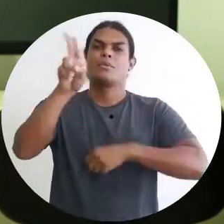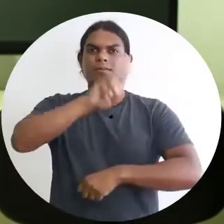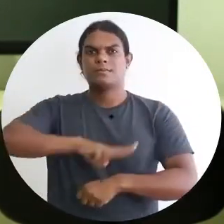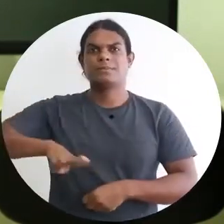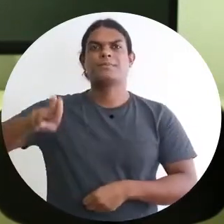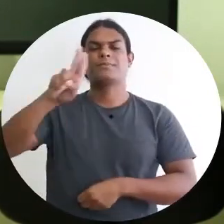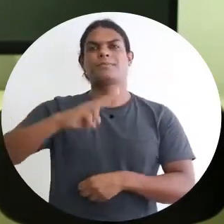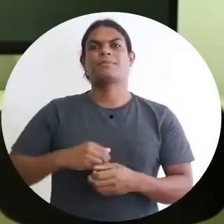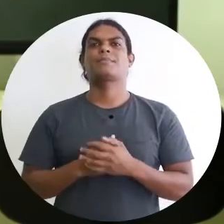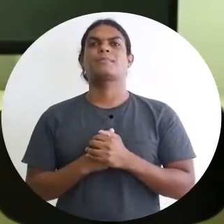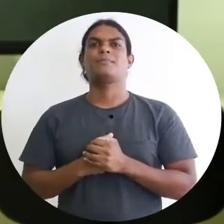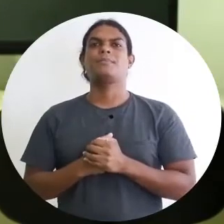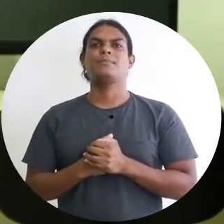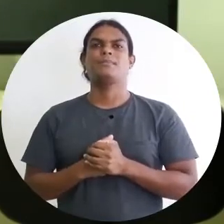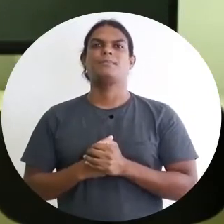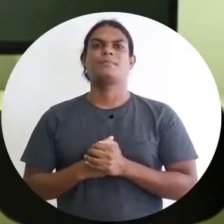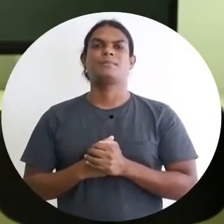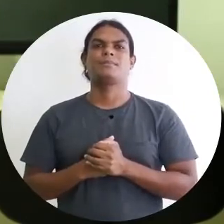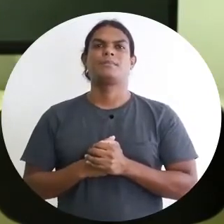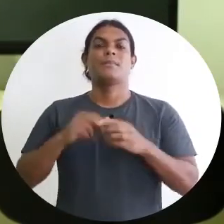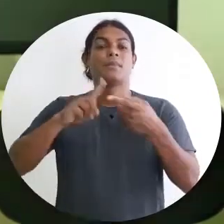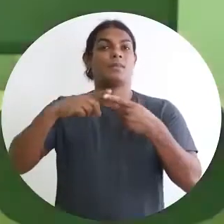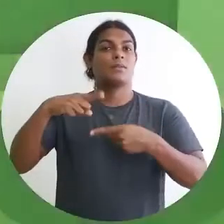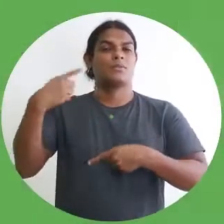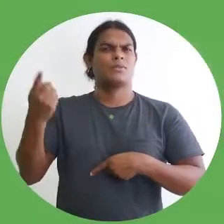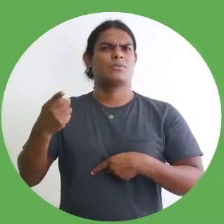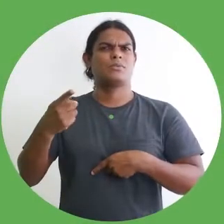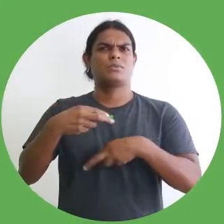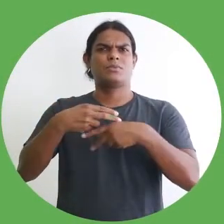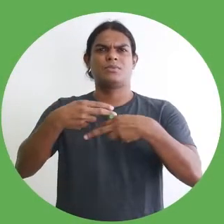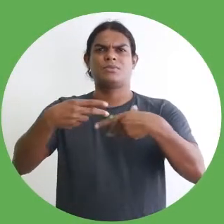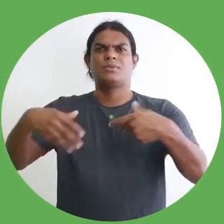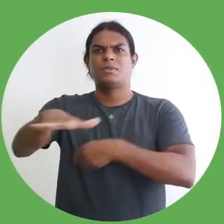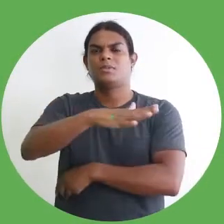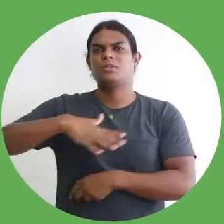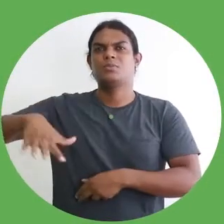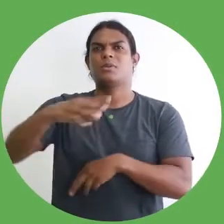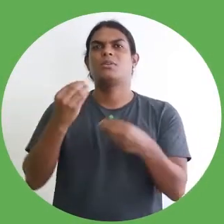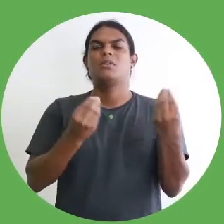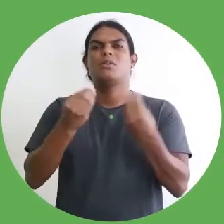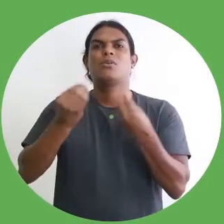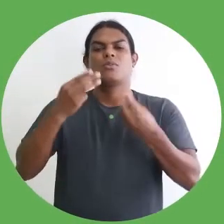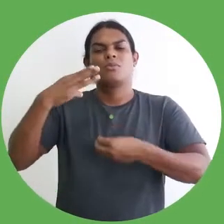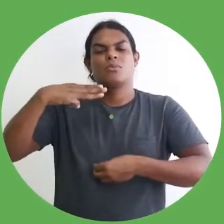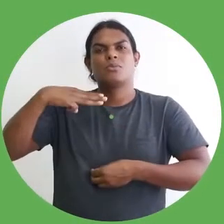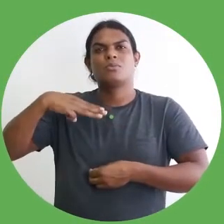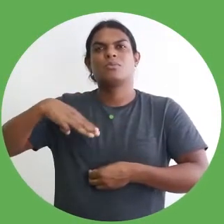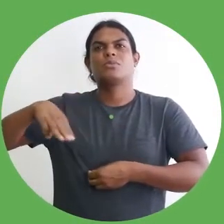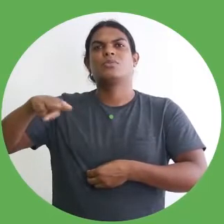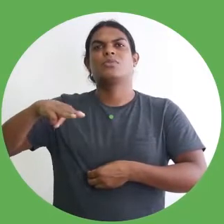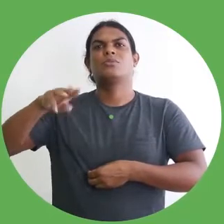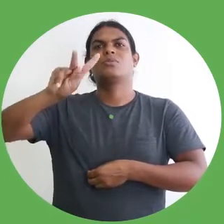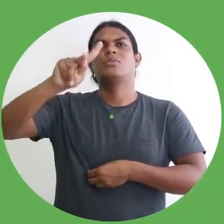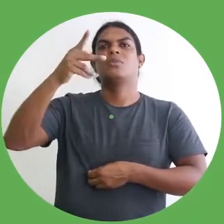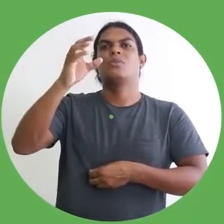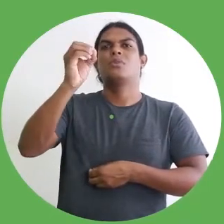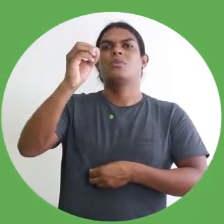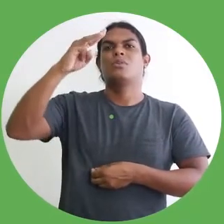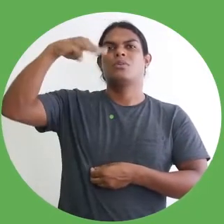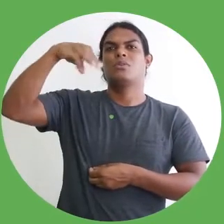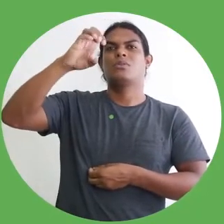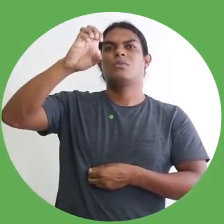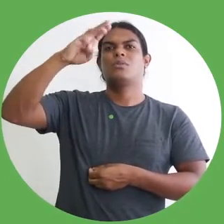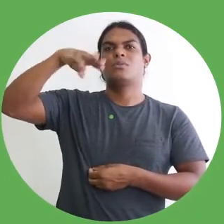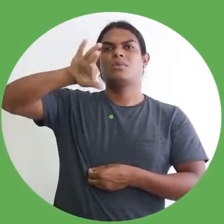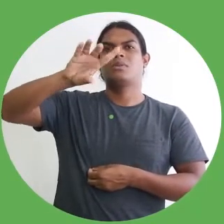as pessoas lá. Eu coloquei outros espaços aqui, como o Museu do Homem do Nordeste, que está vinculado à Fundação Joaquim